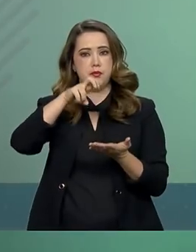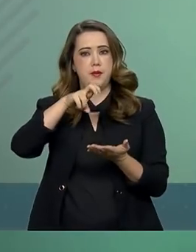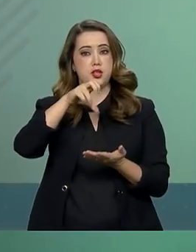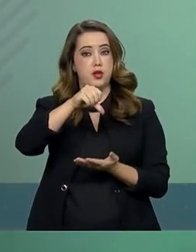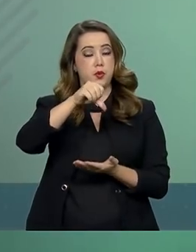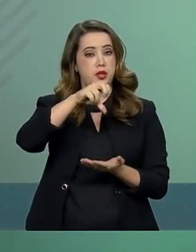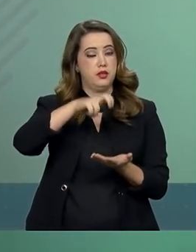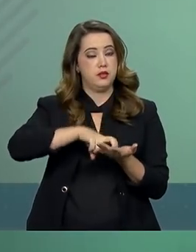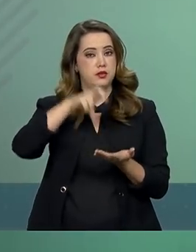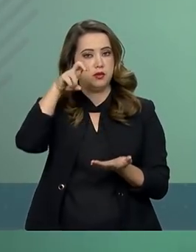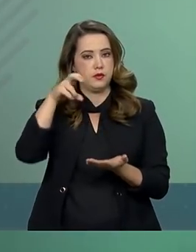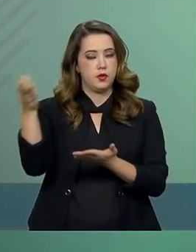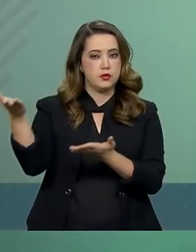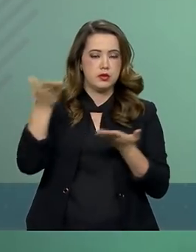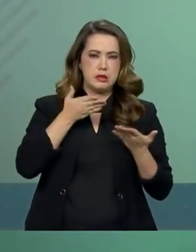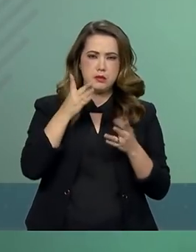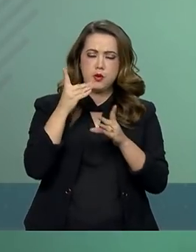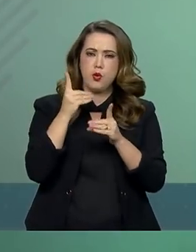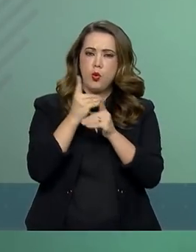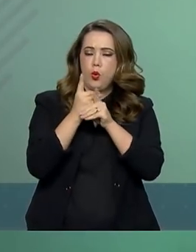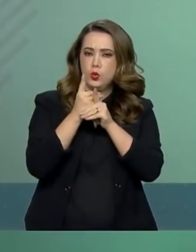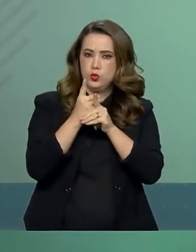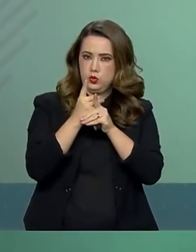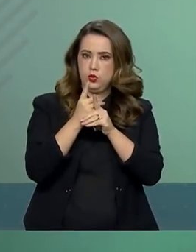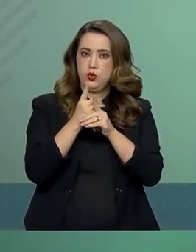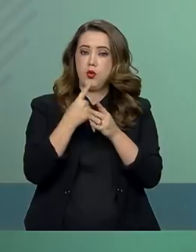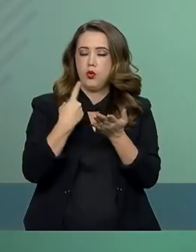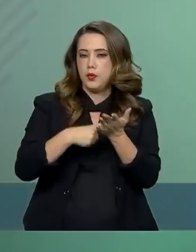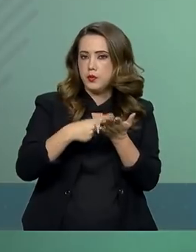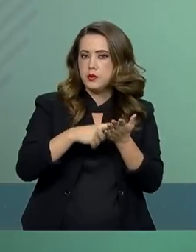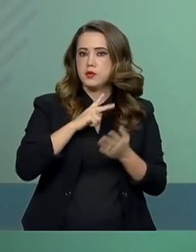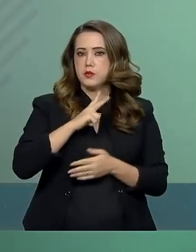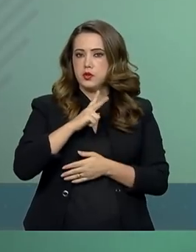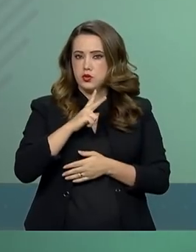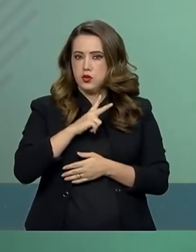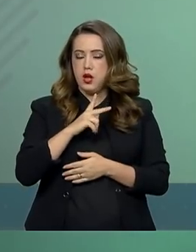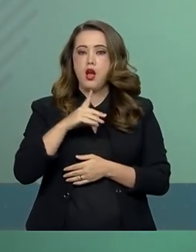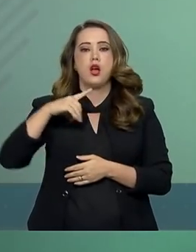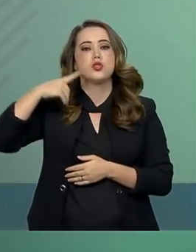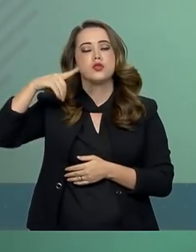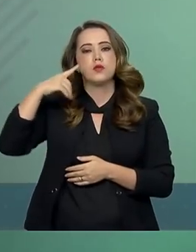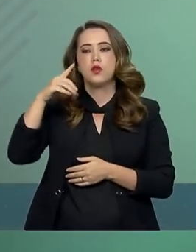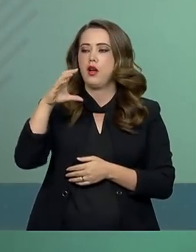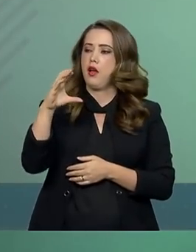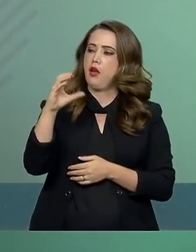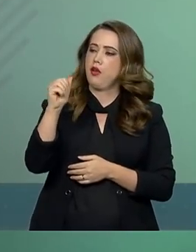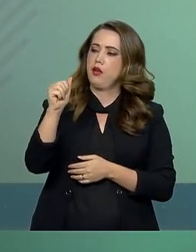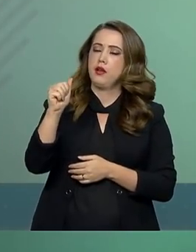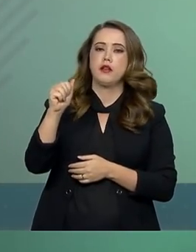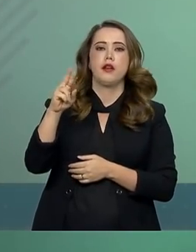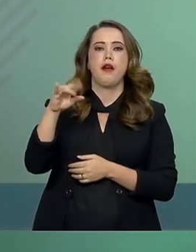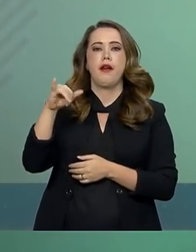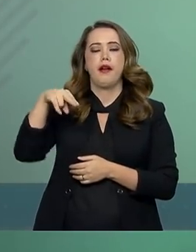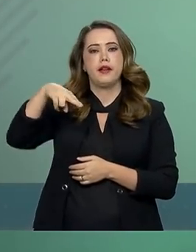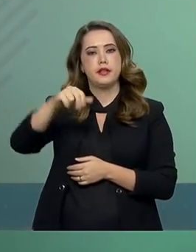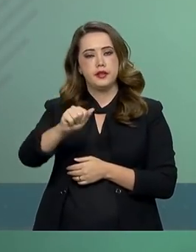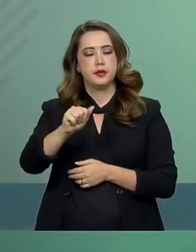em sua agenda pessoal a advogada Karina Kufa. Às 10h30